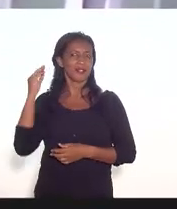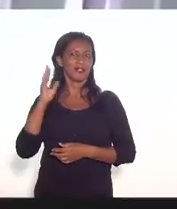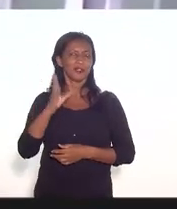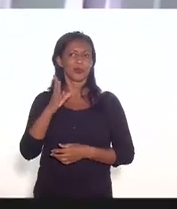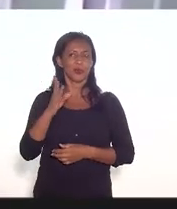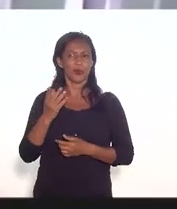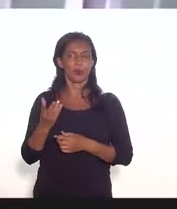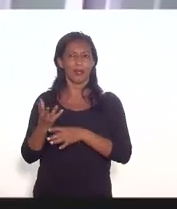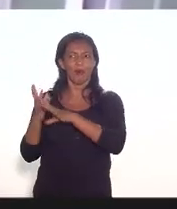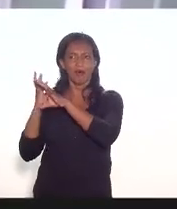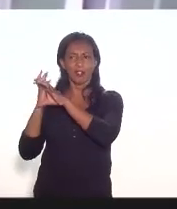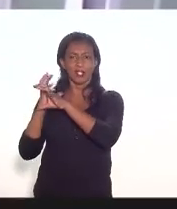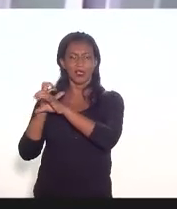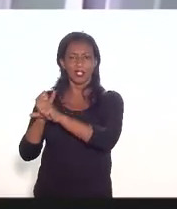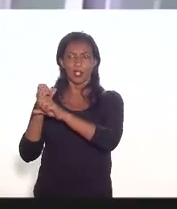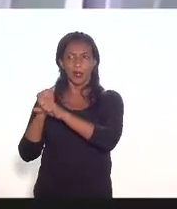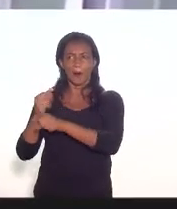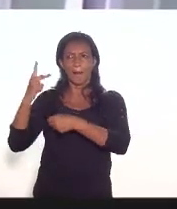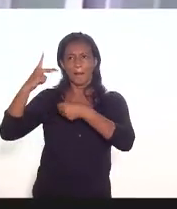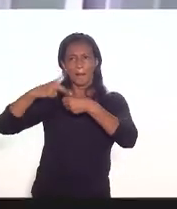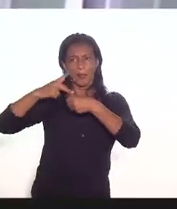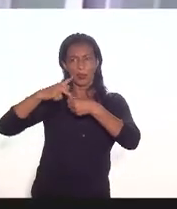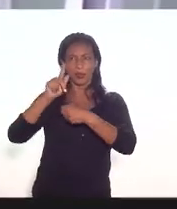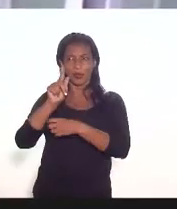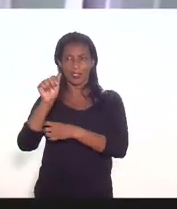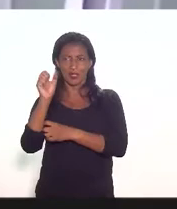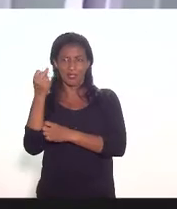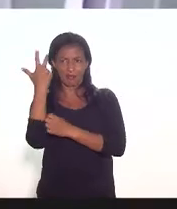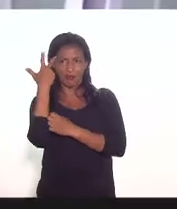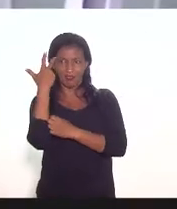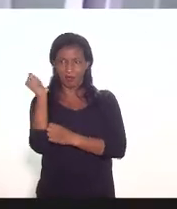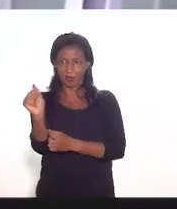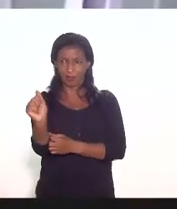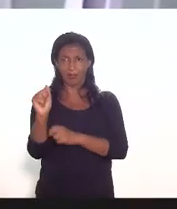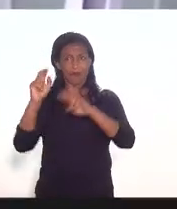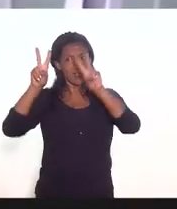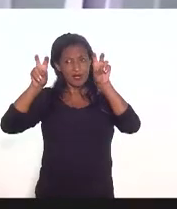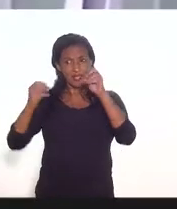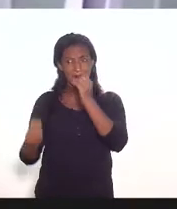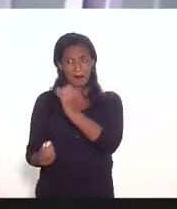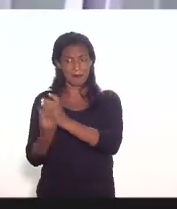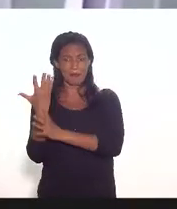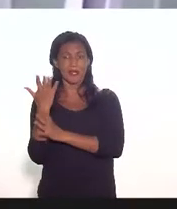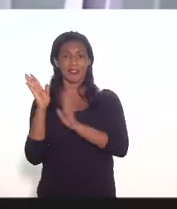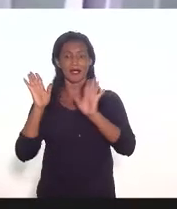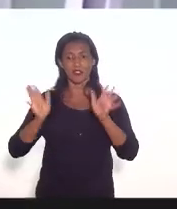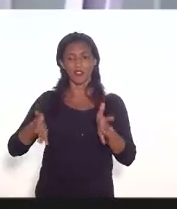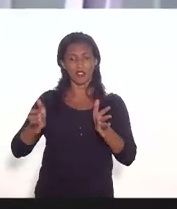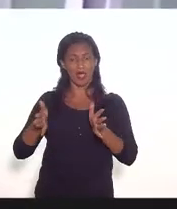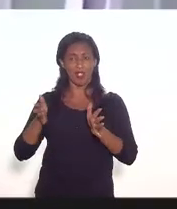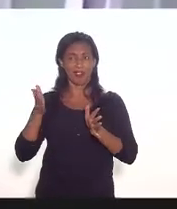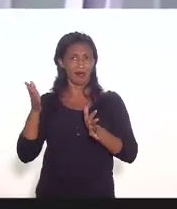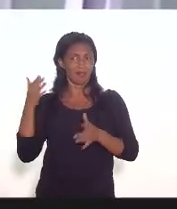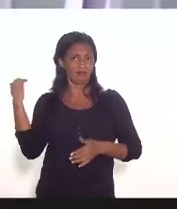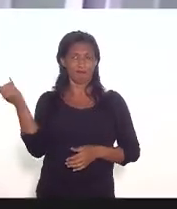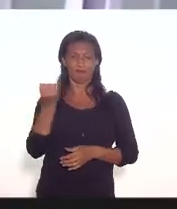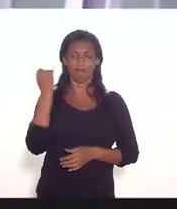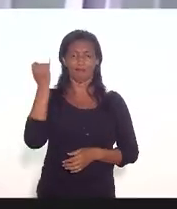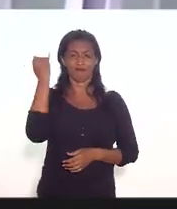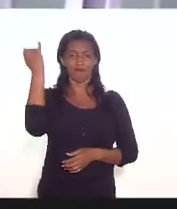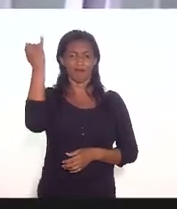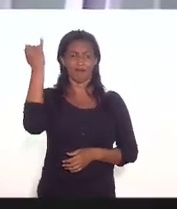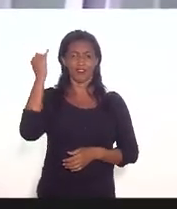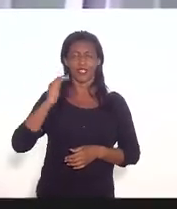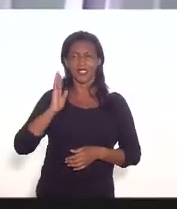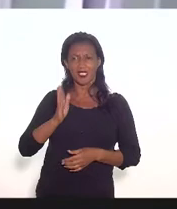atividades de floração de petróleo e gás natural exatamente esse tema apareceu é fundamental que haja uma